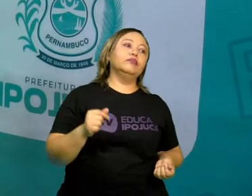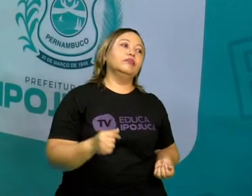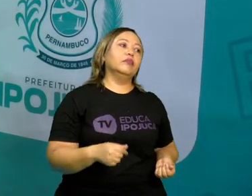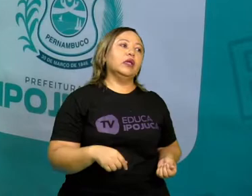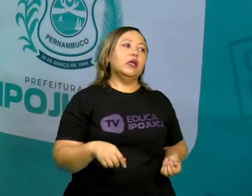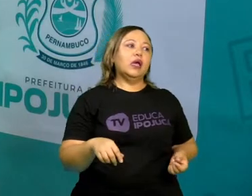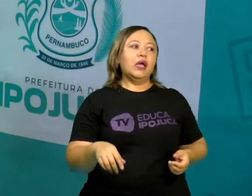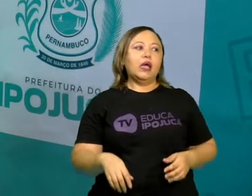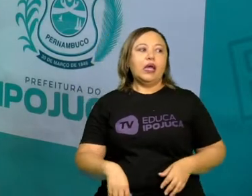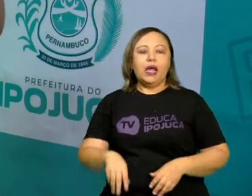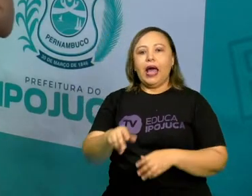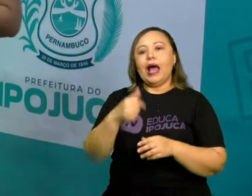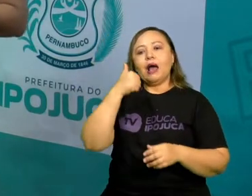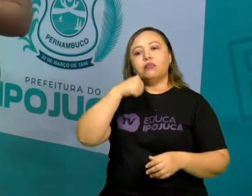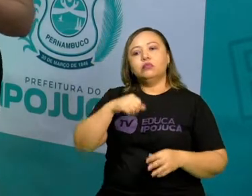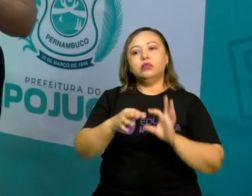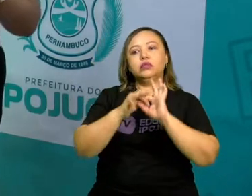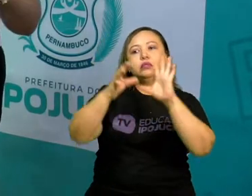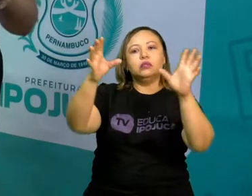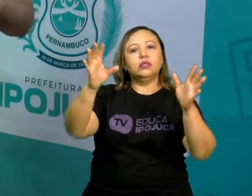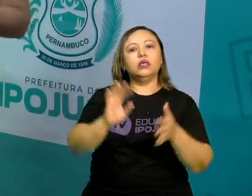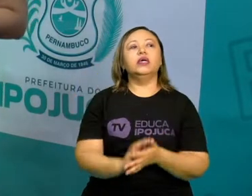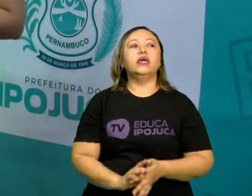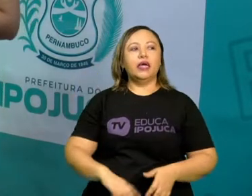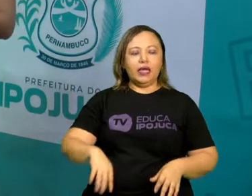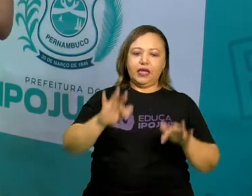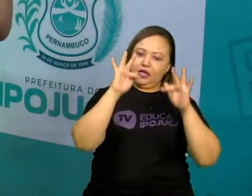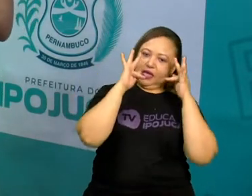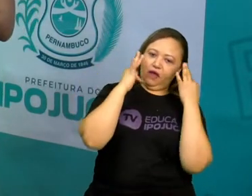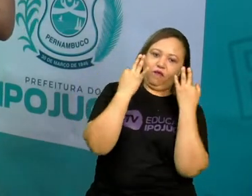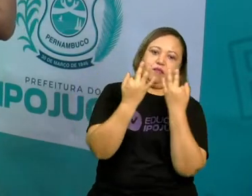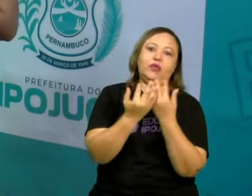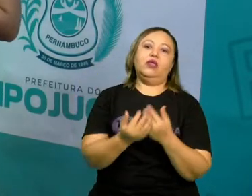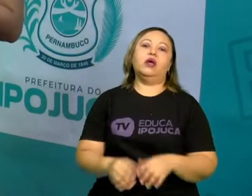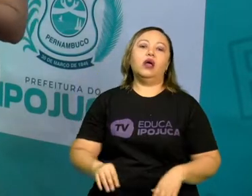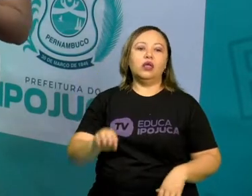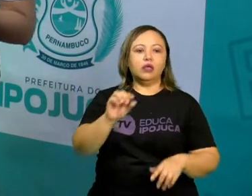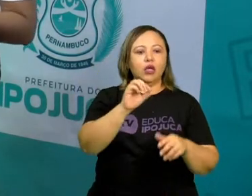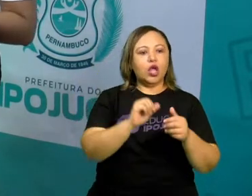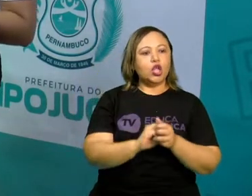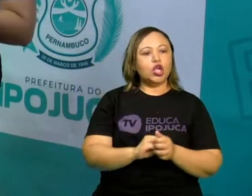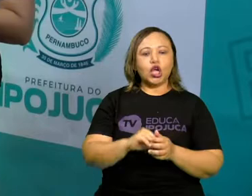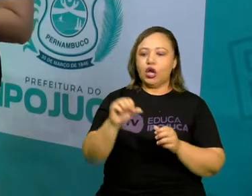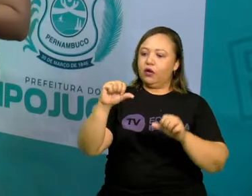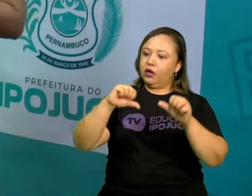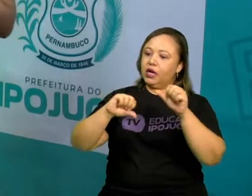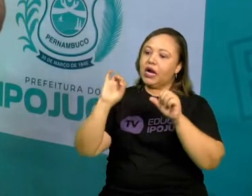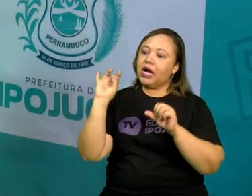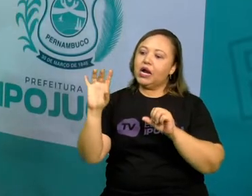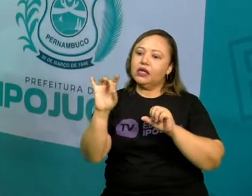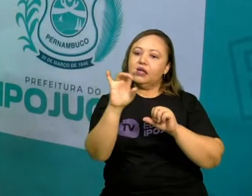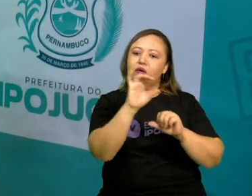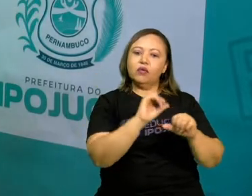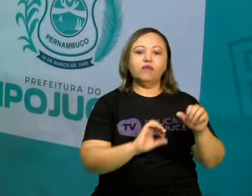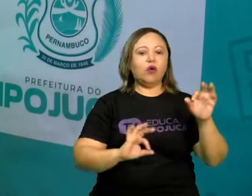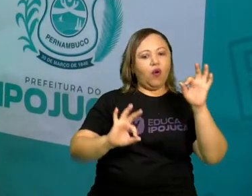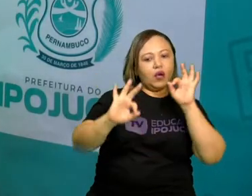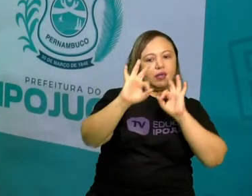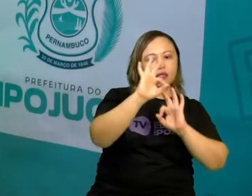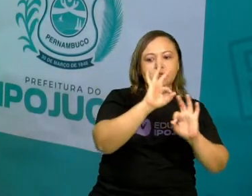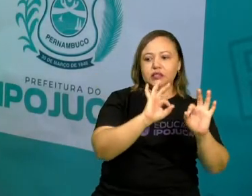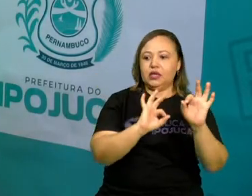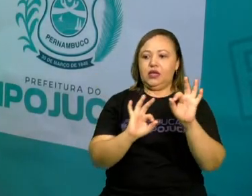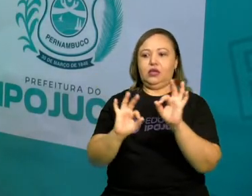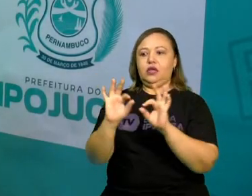A independência feminina e os modelos de família faz com que a sociedade se organize de forma diferente.